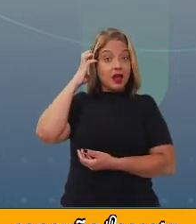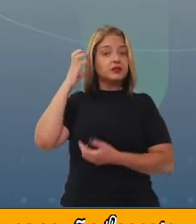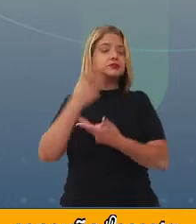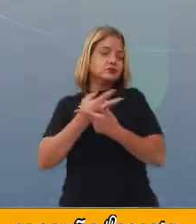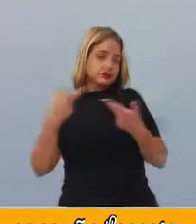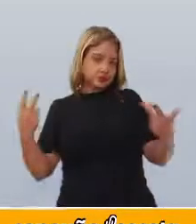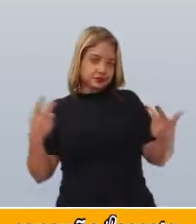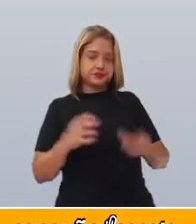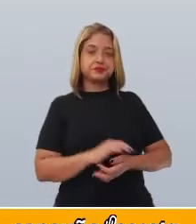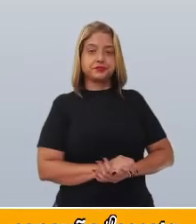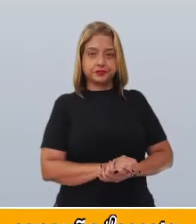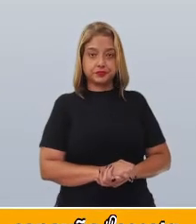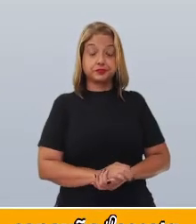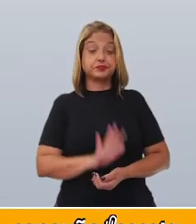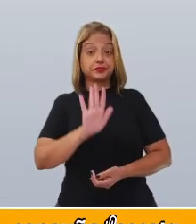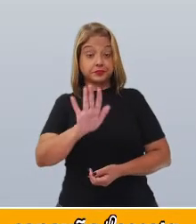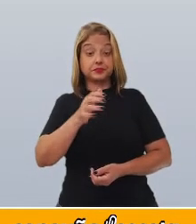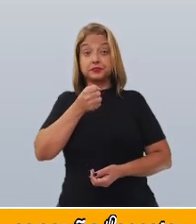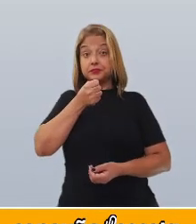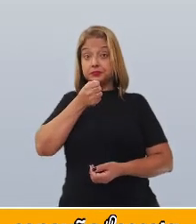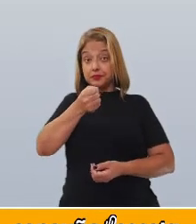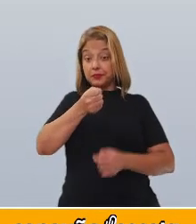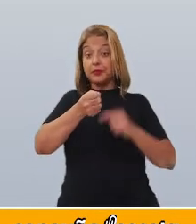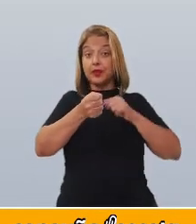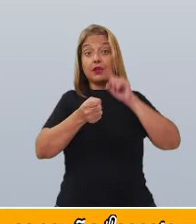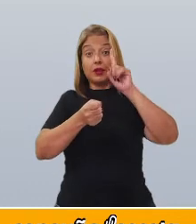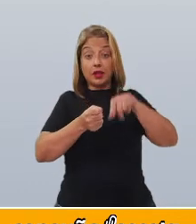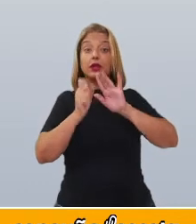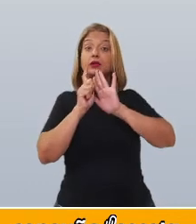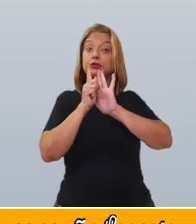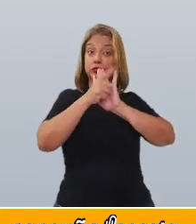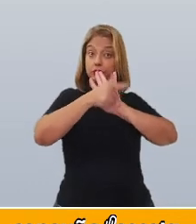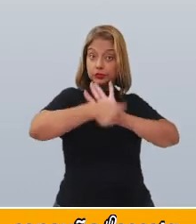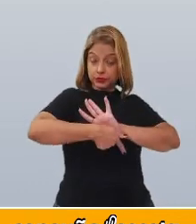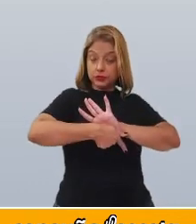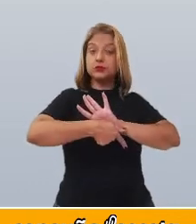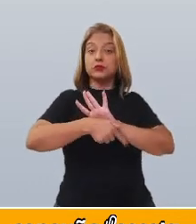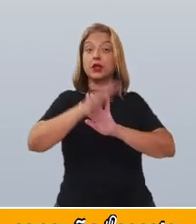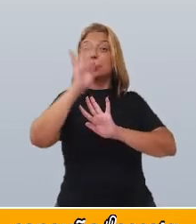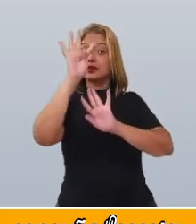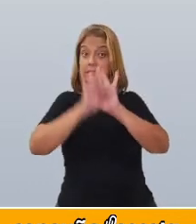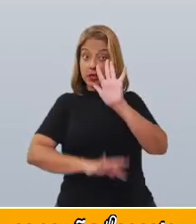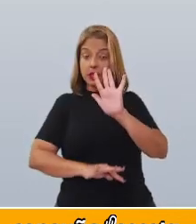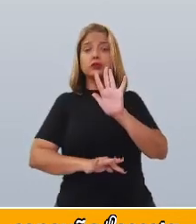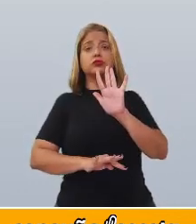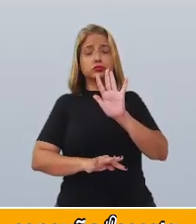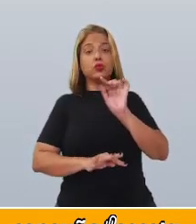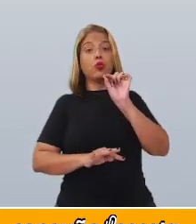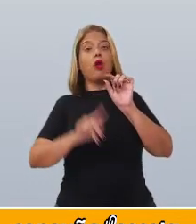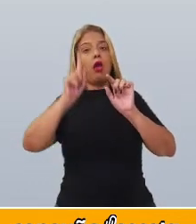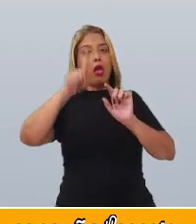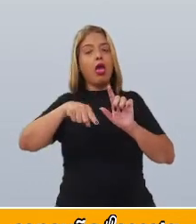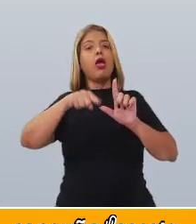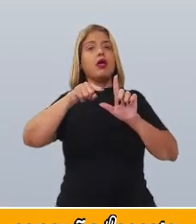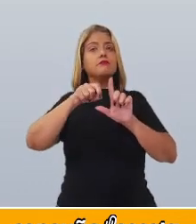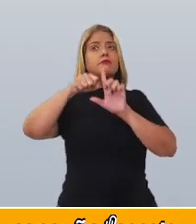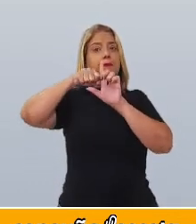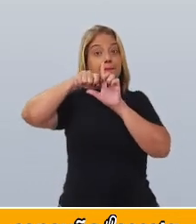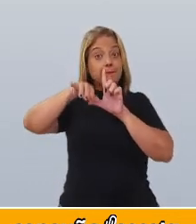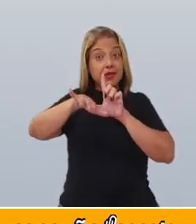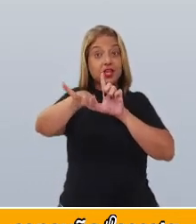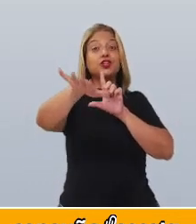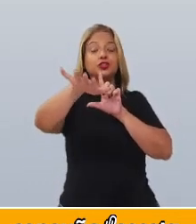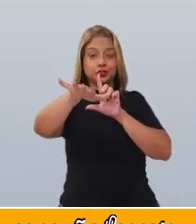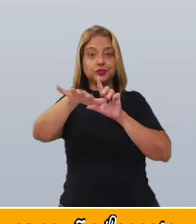Portanto, a entrevista é um gênero textual de grande circulação nas mídias digitais, mas também costuma ser